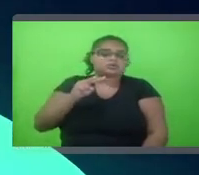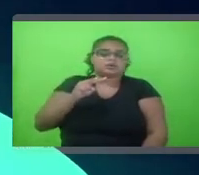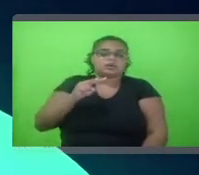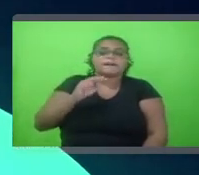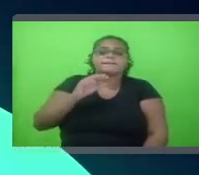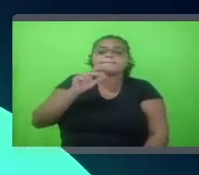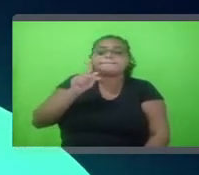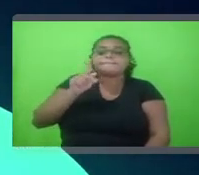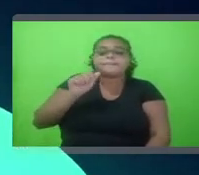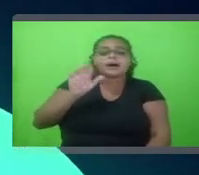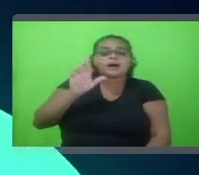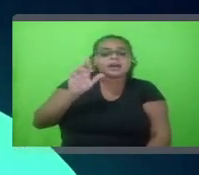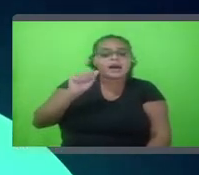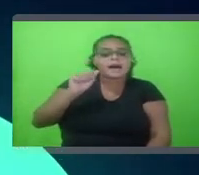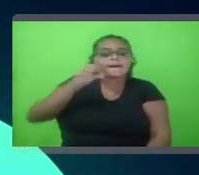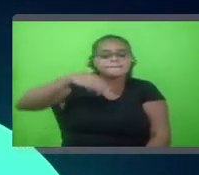dizer?